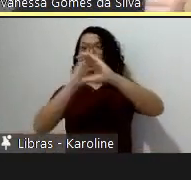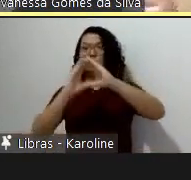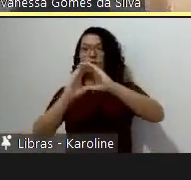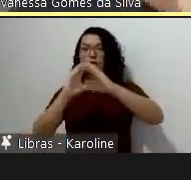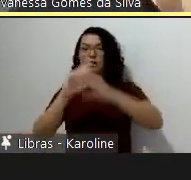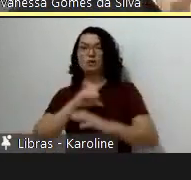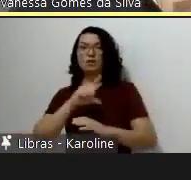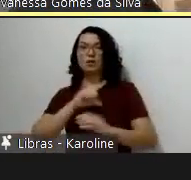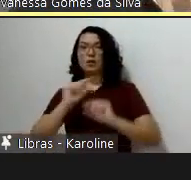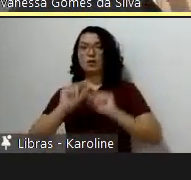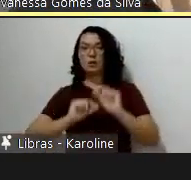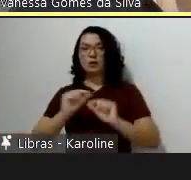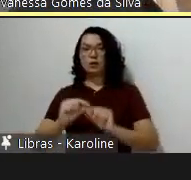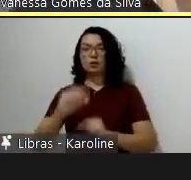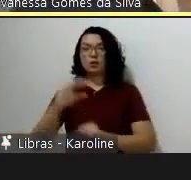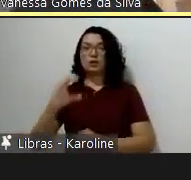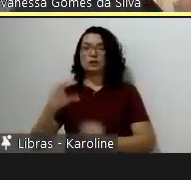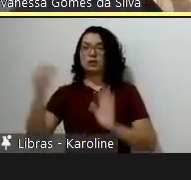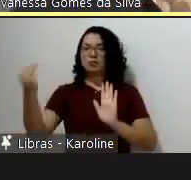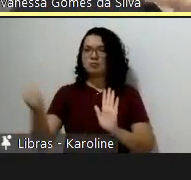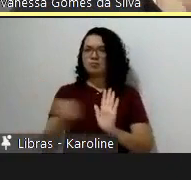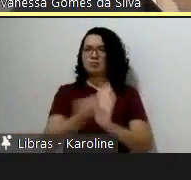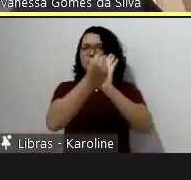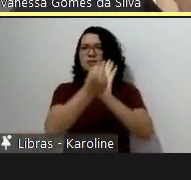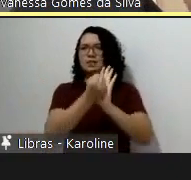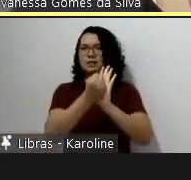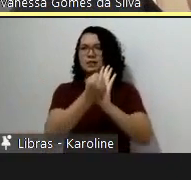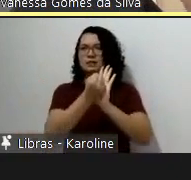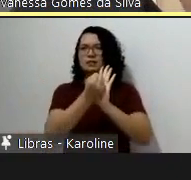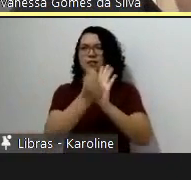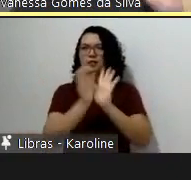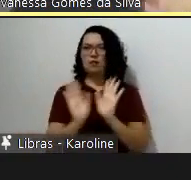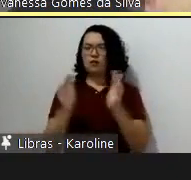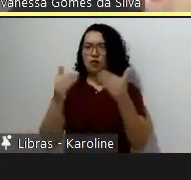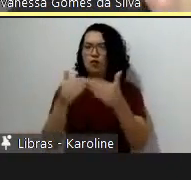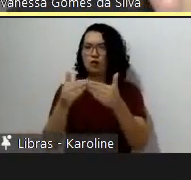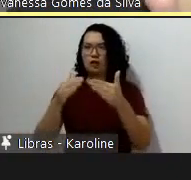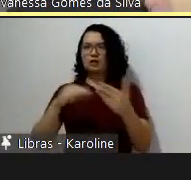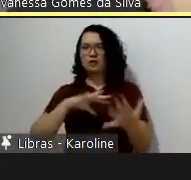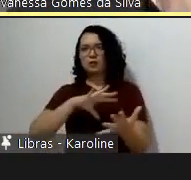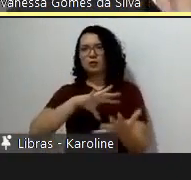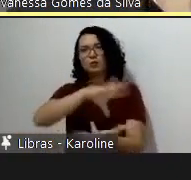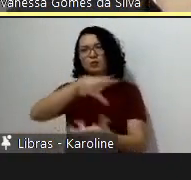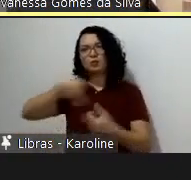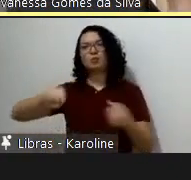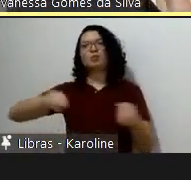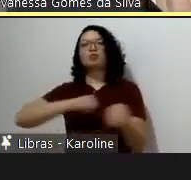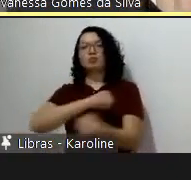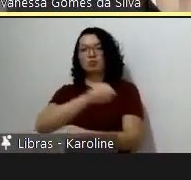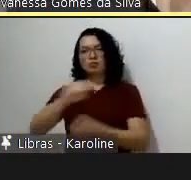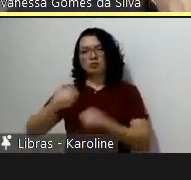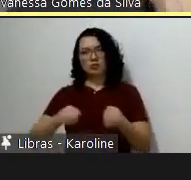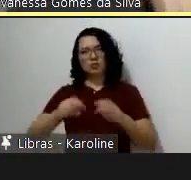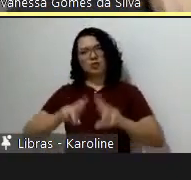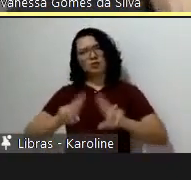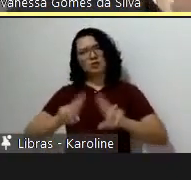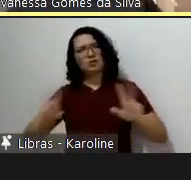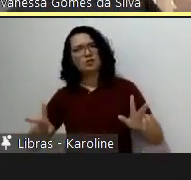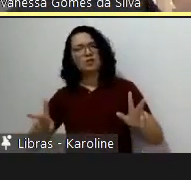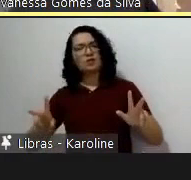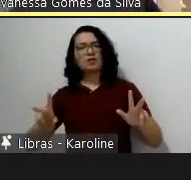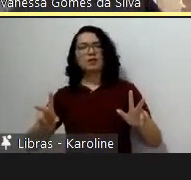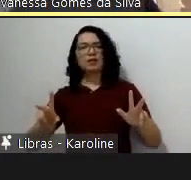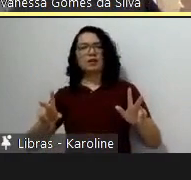ambientais. Elas trabalhavam sustentabilidade da parte de materiais, diferentemente da parte de energia, de água, que era